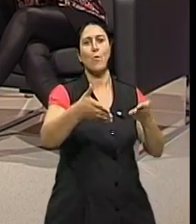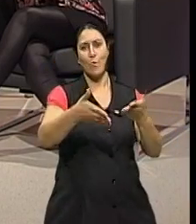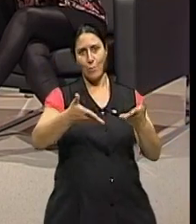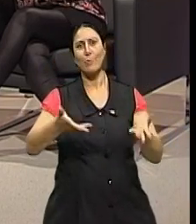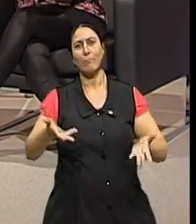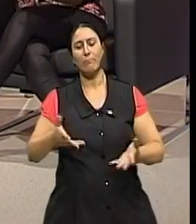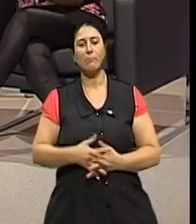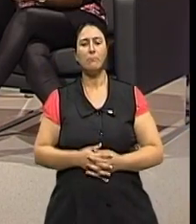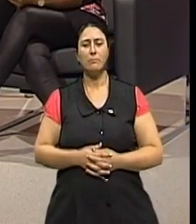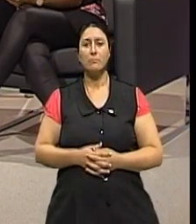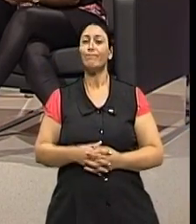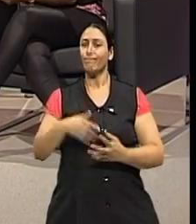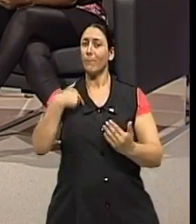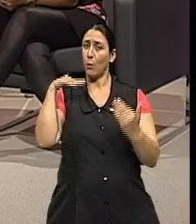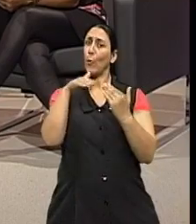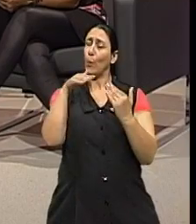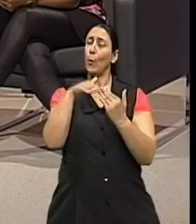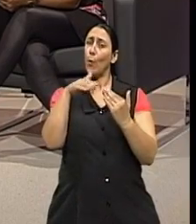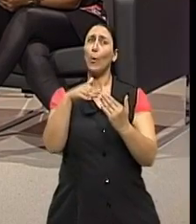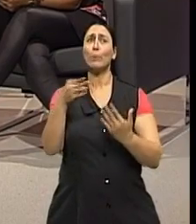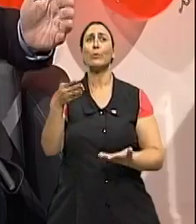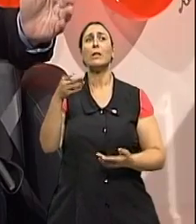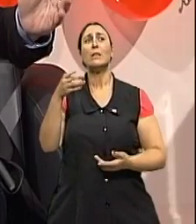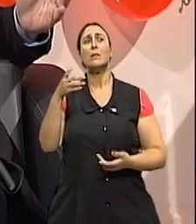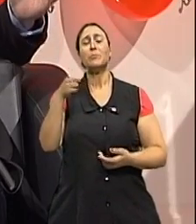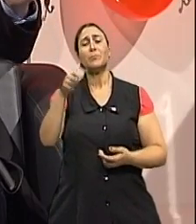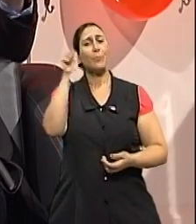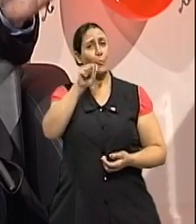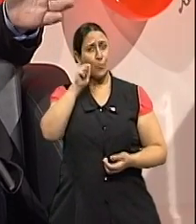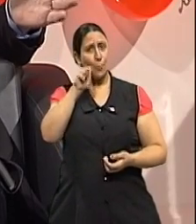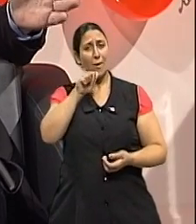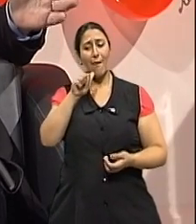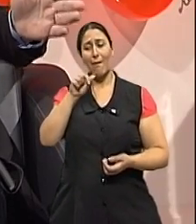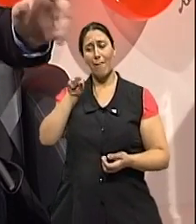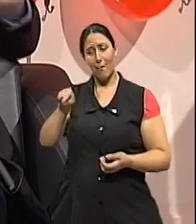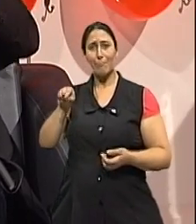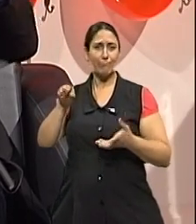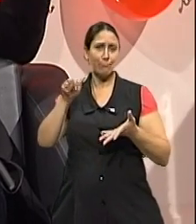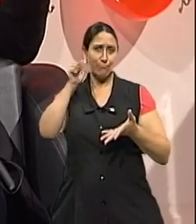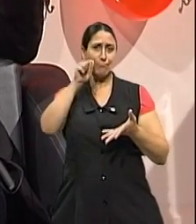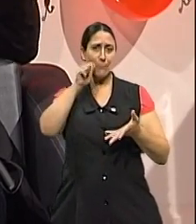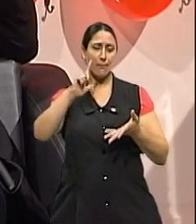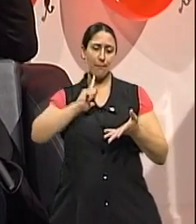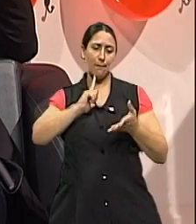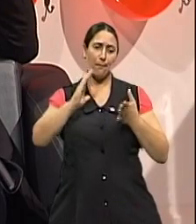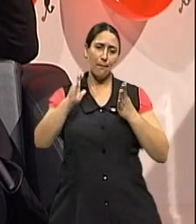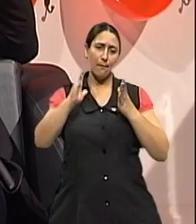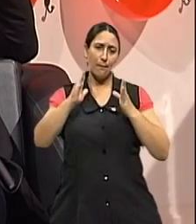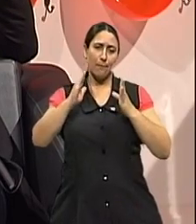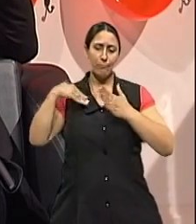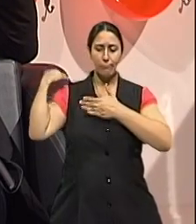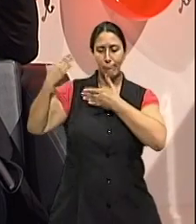Concordo, sim. Primeiro porque a mulher, nessa transição entre a vida reprodutiva, que a chama de transição menopausal,